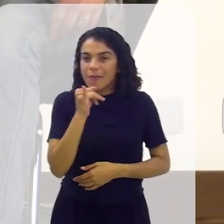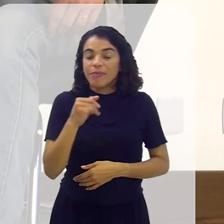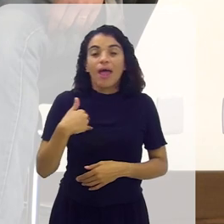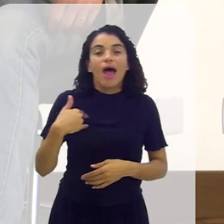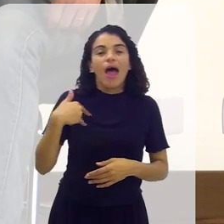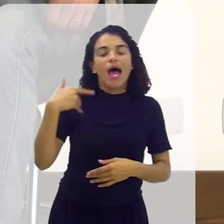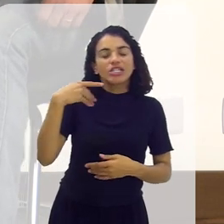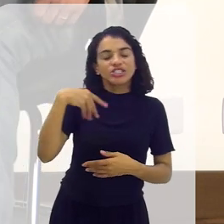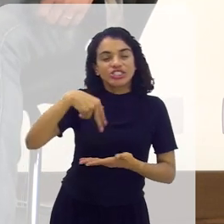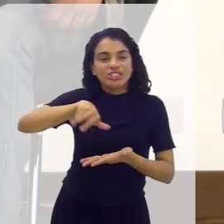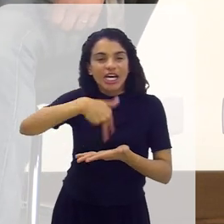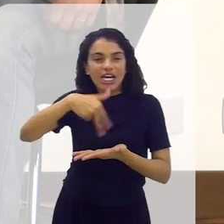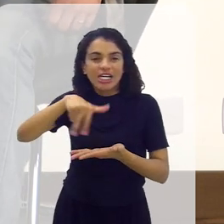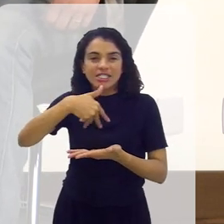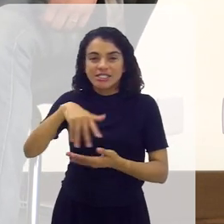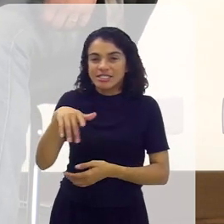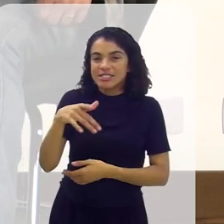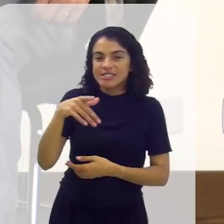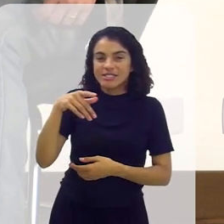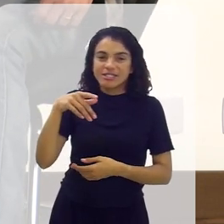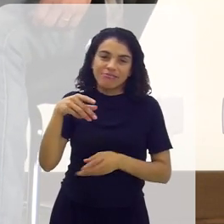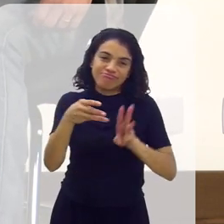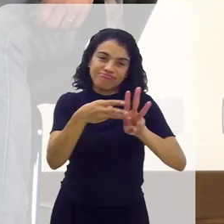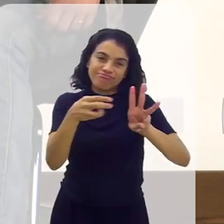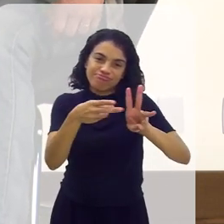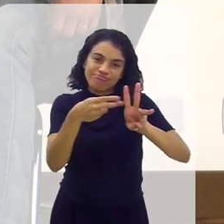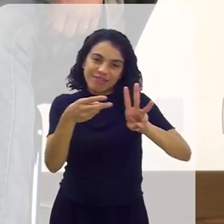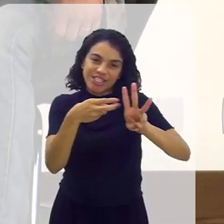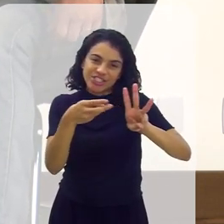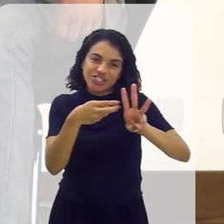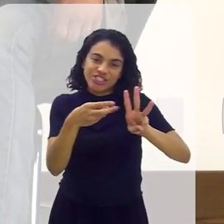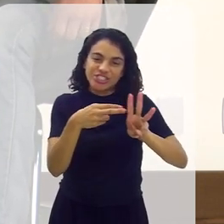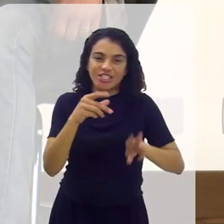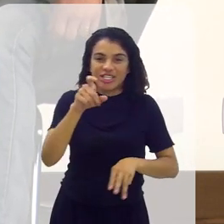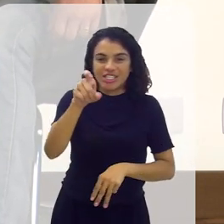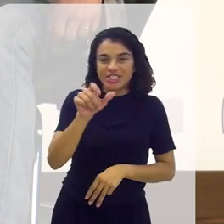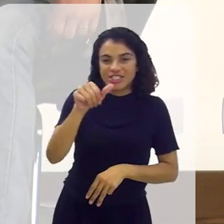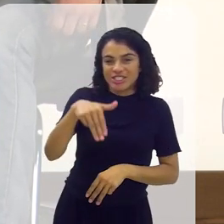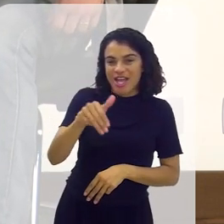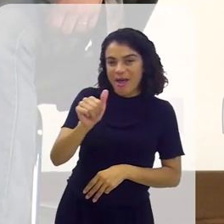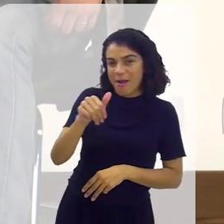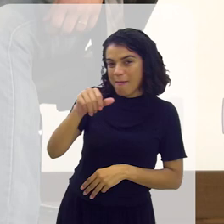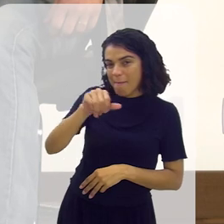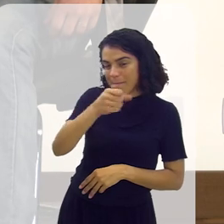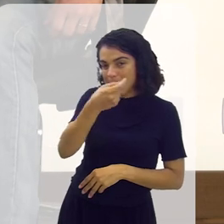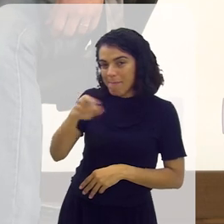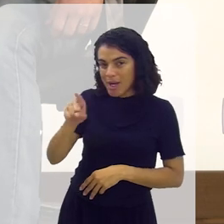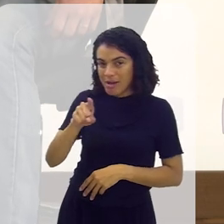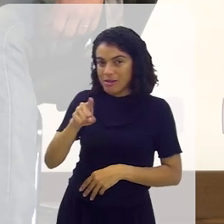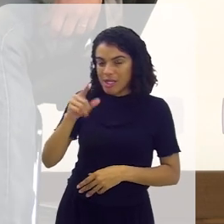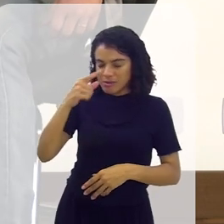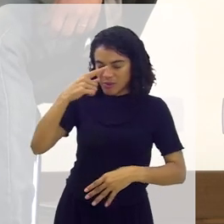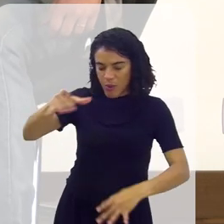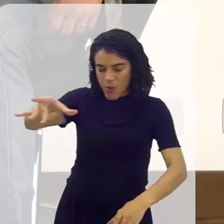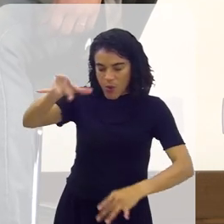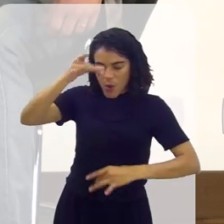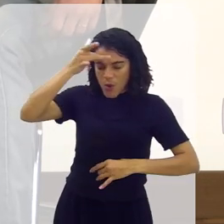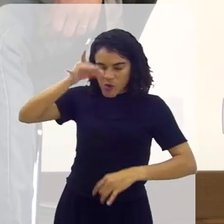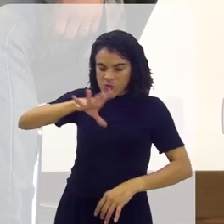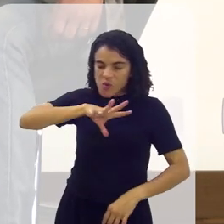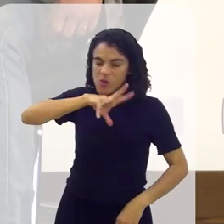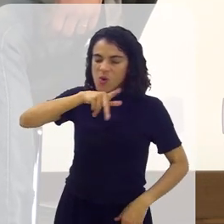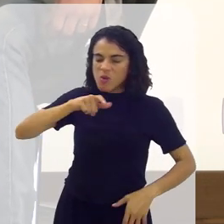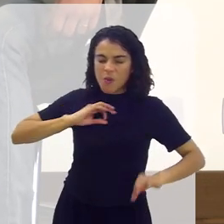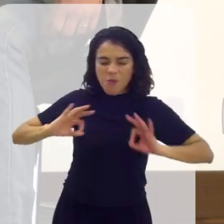por exemplo, tem umas danças xamânicas. Nossa, vai ser... Entendeu, pessoal, né? Vira uma onça,